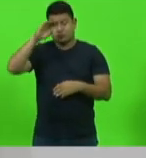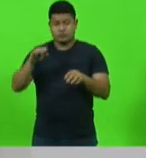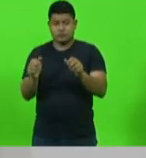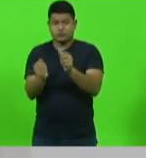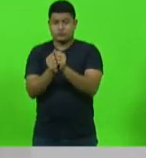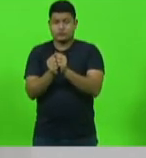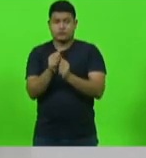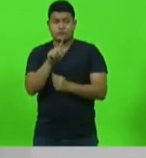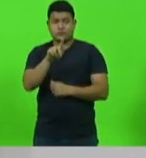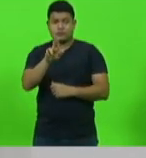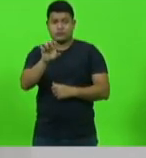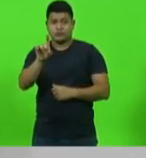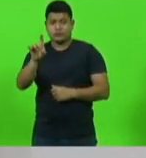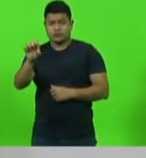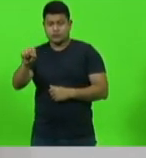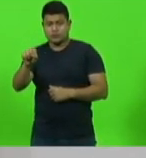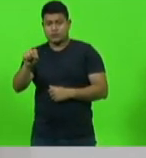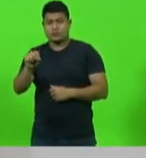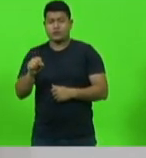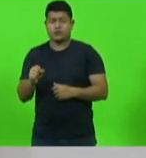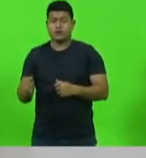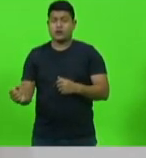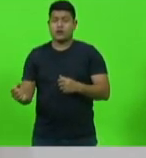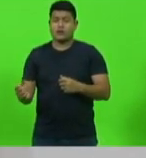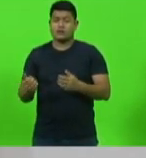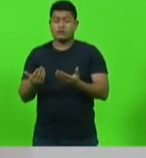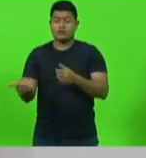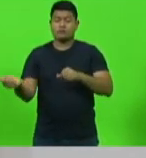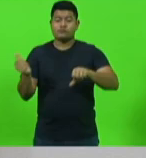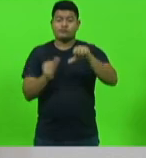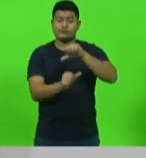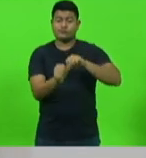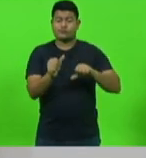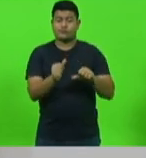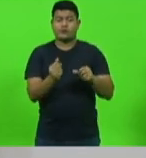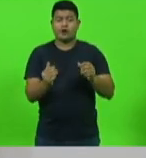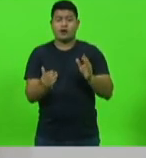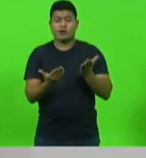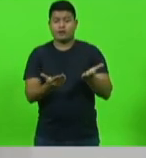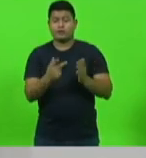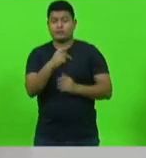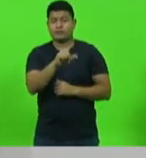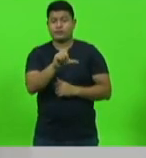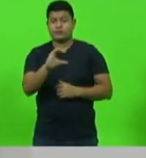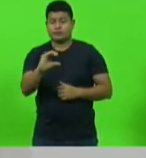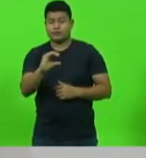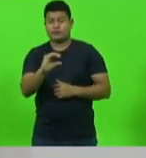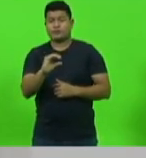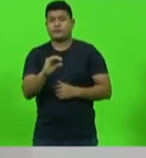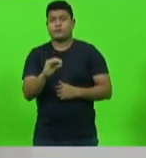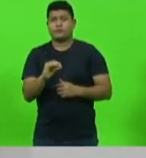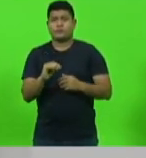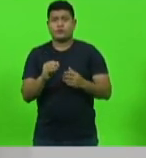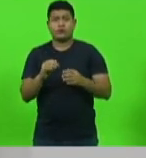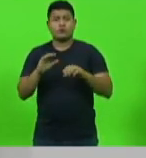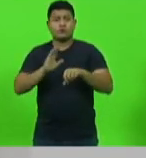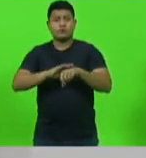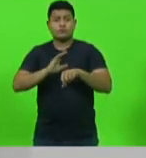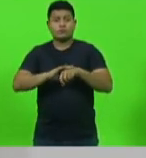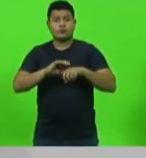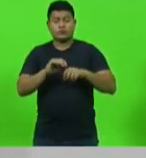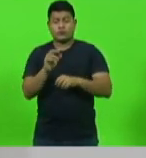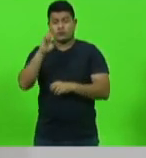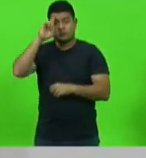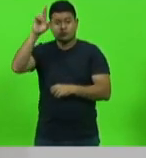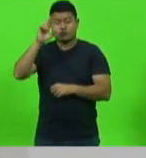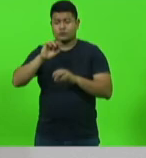e transfere para a lei complementar a total liberdade da autonomia gerencial e financeira de todos os órgãos. Infelizmente, senhores